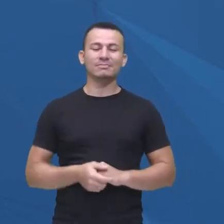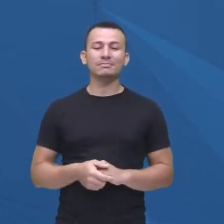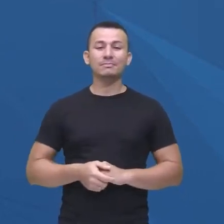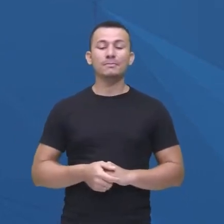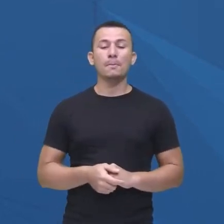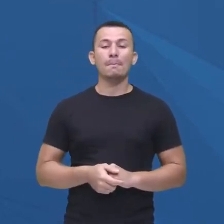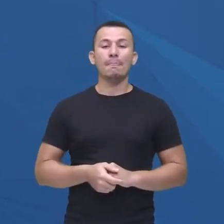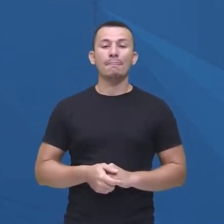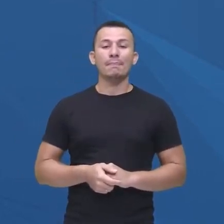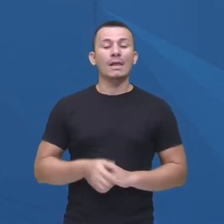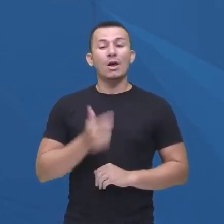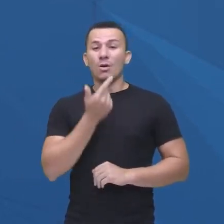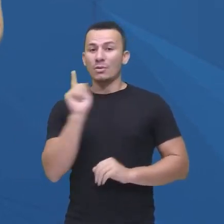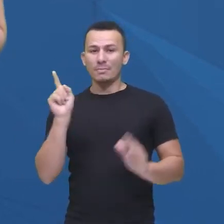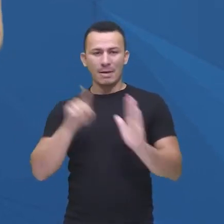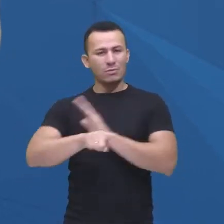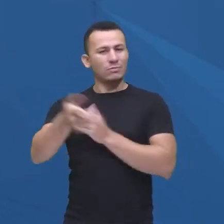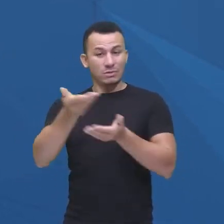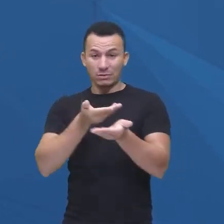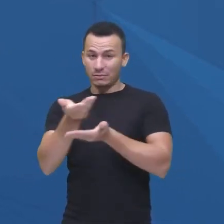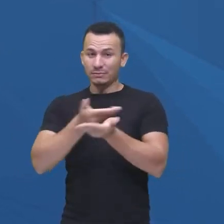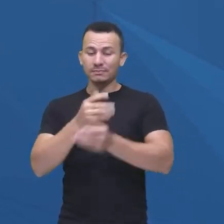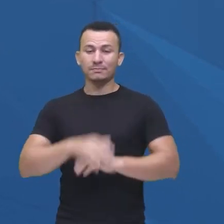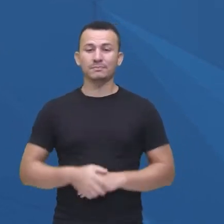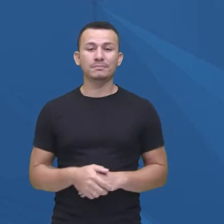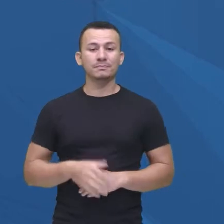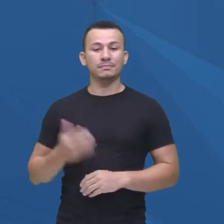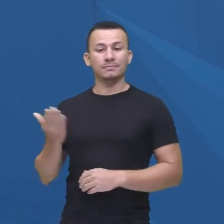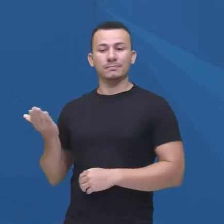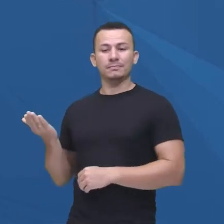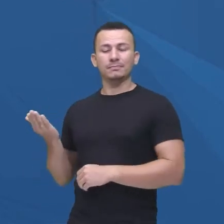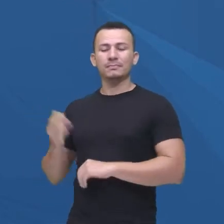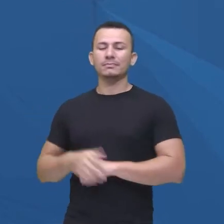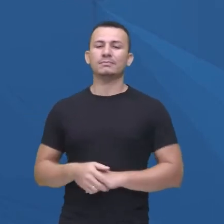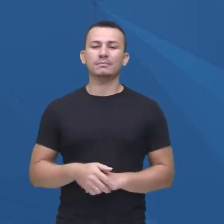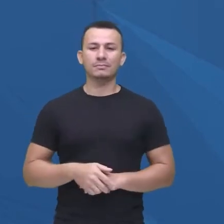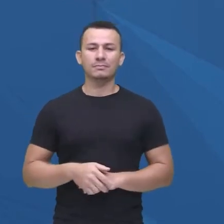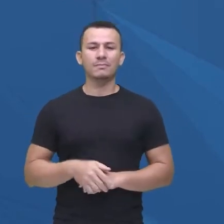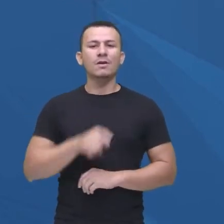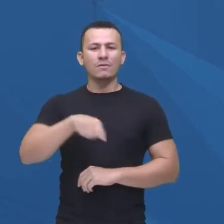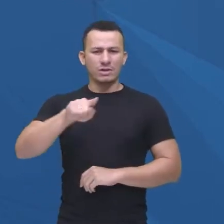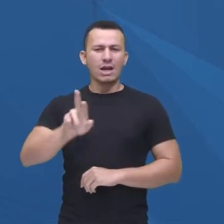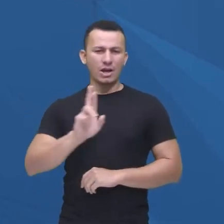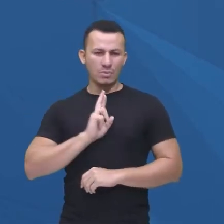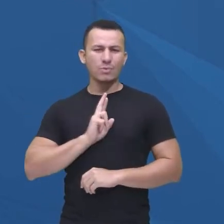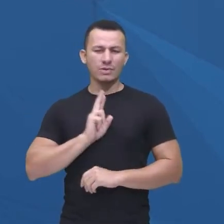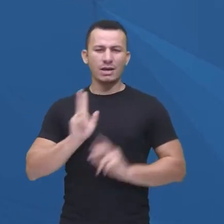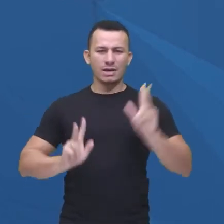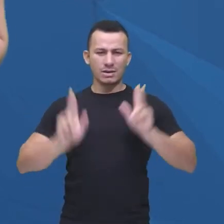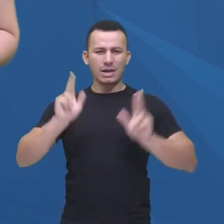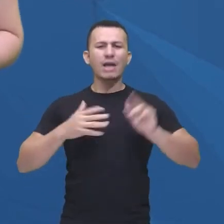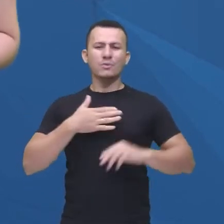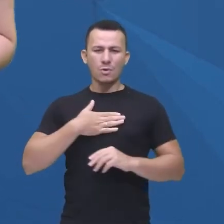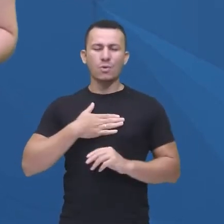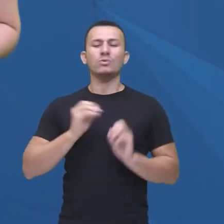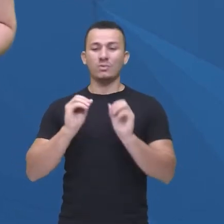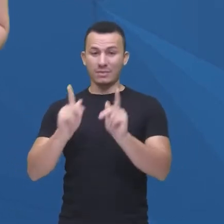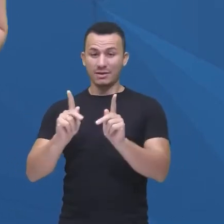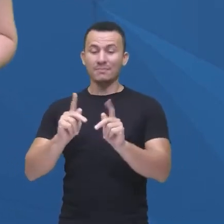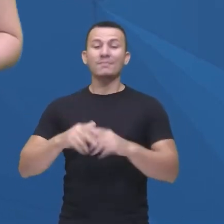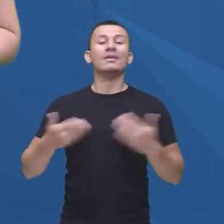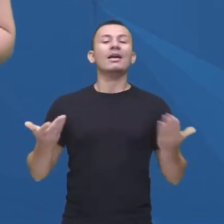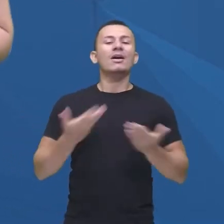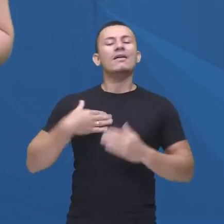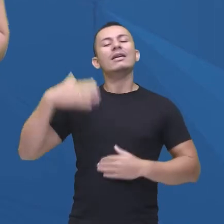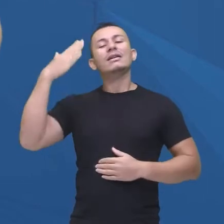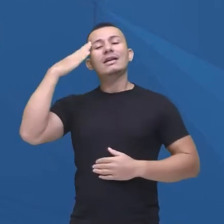pergunta interativa. E essa daí, vocês já disseram pra mim que gostam de série, não é? E eu quero saber